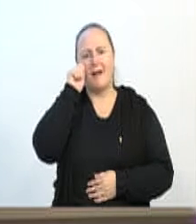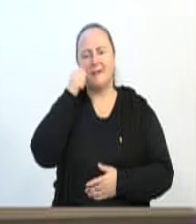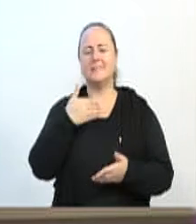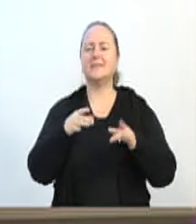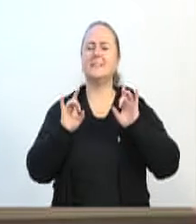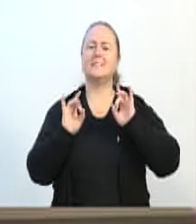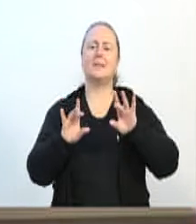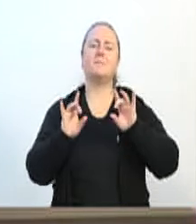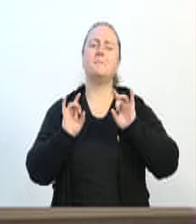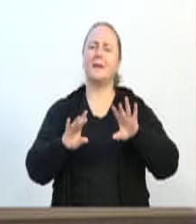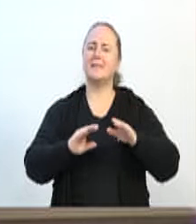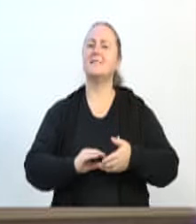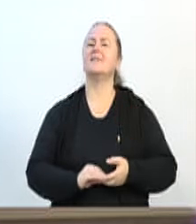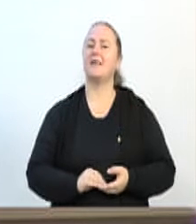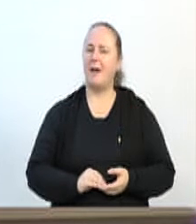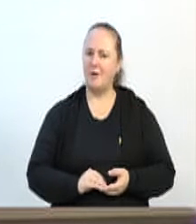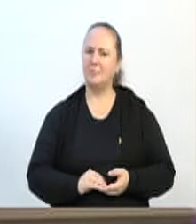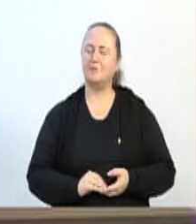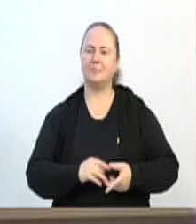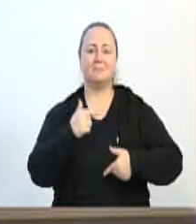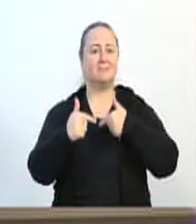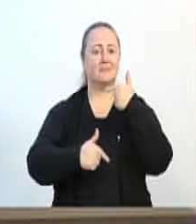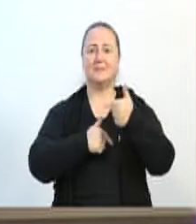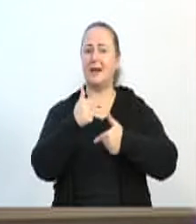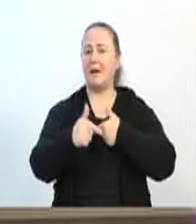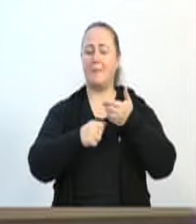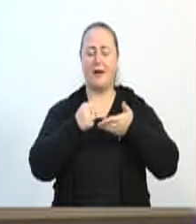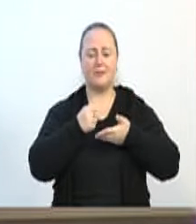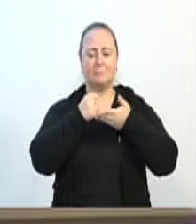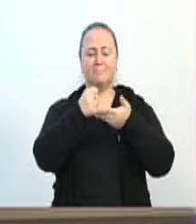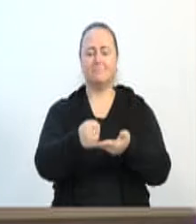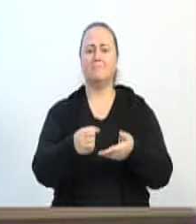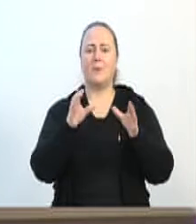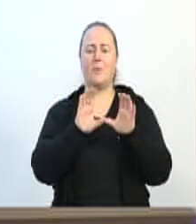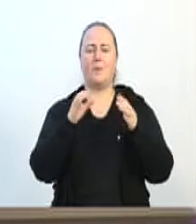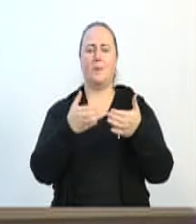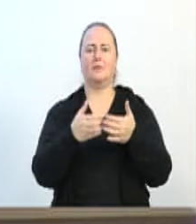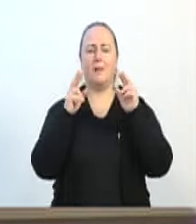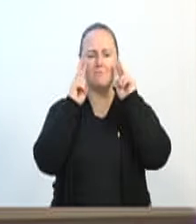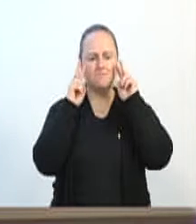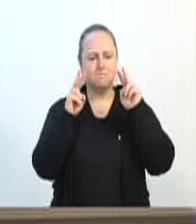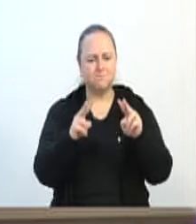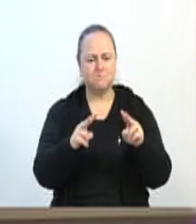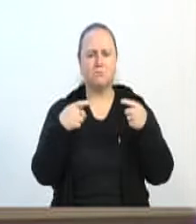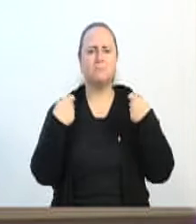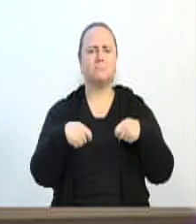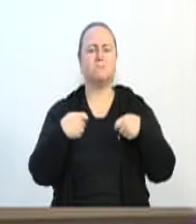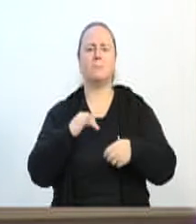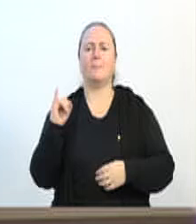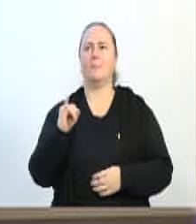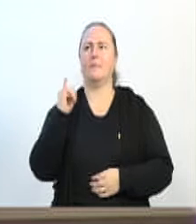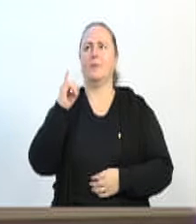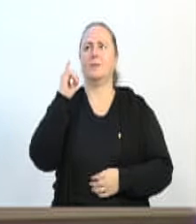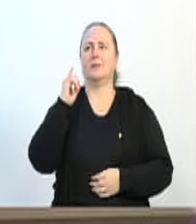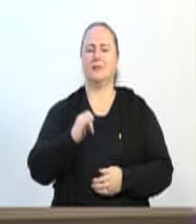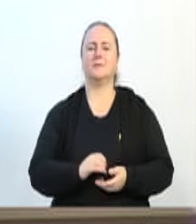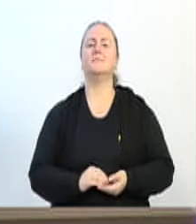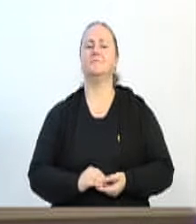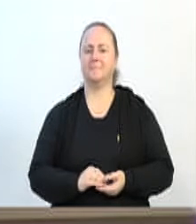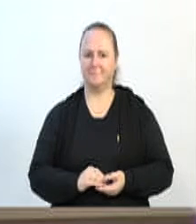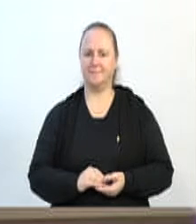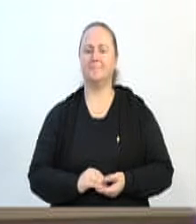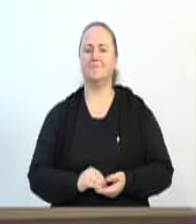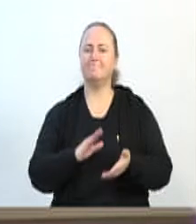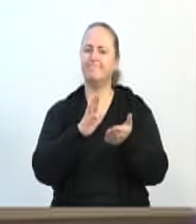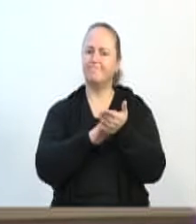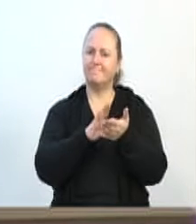alguém que fez trabalhos relevantes à comunidade, e eu entendo que esse reconhecimento é bom e necessário. Então, parabenizo